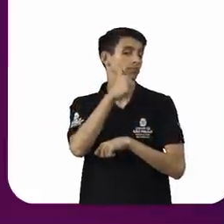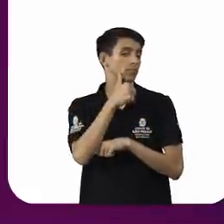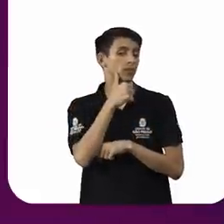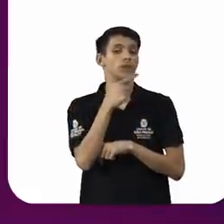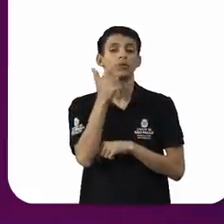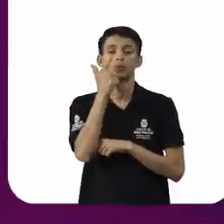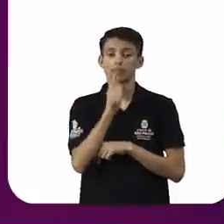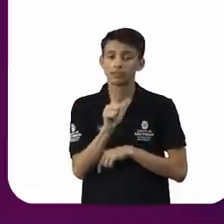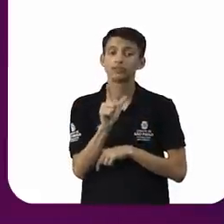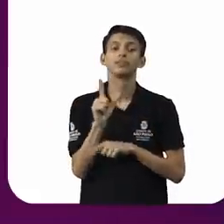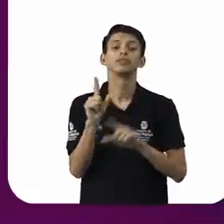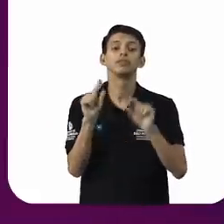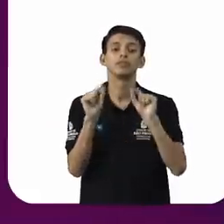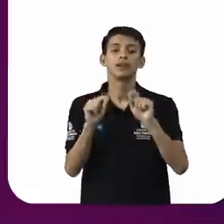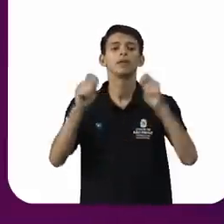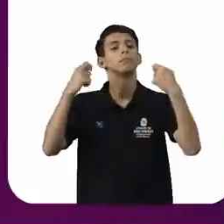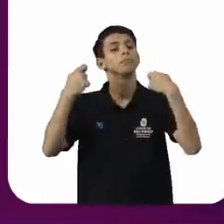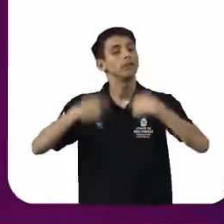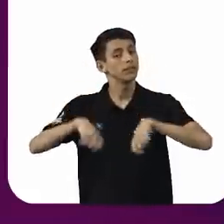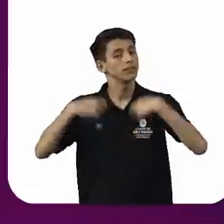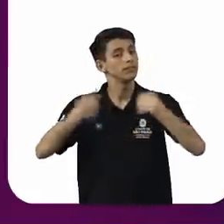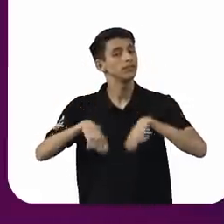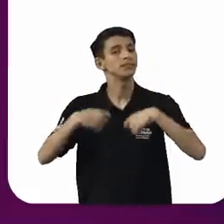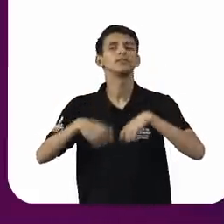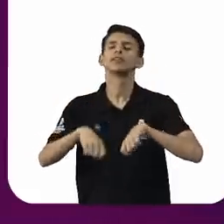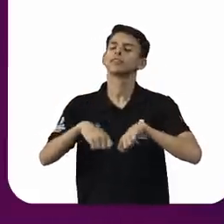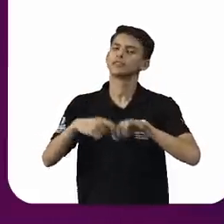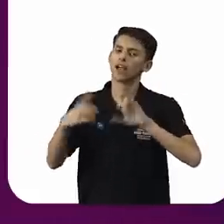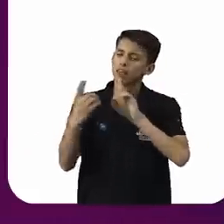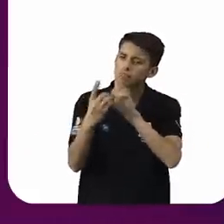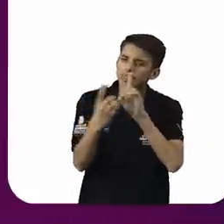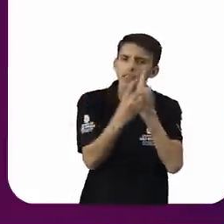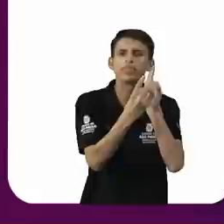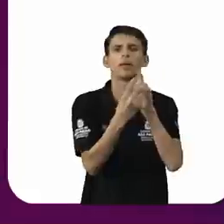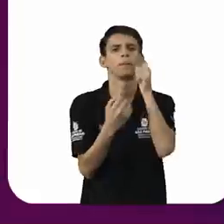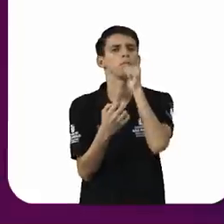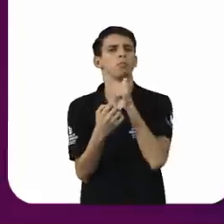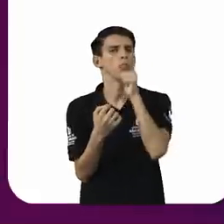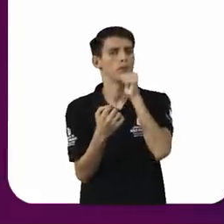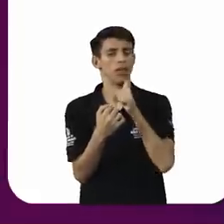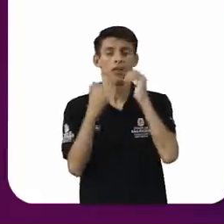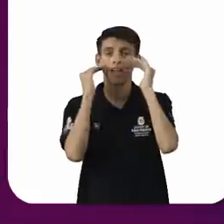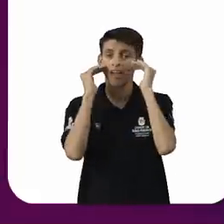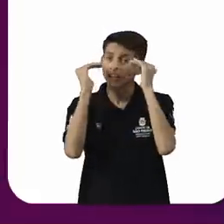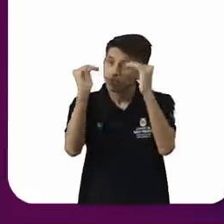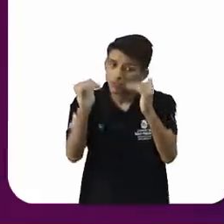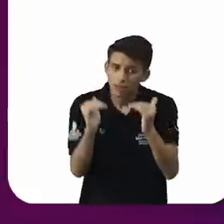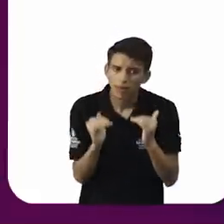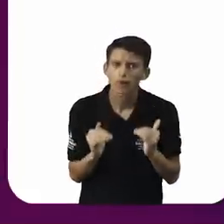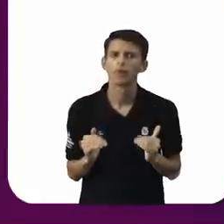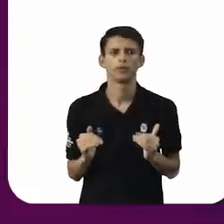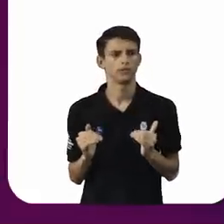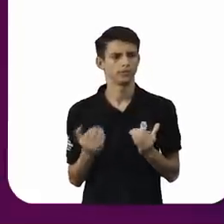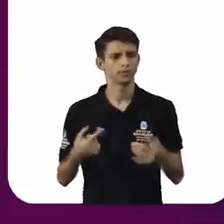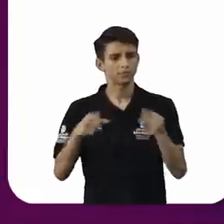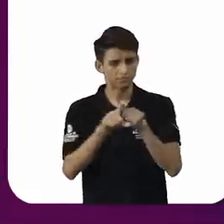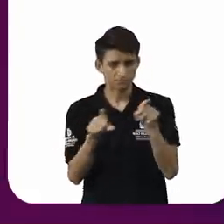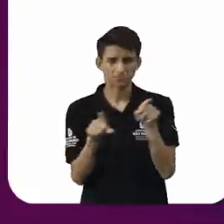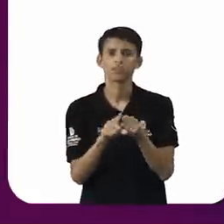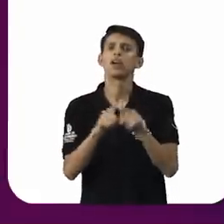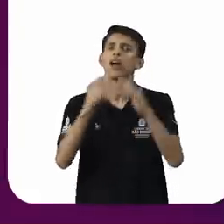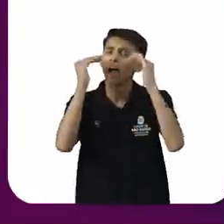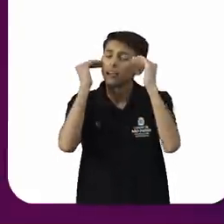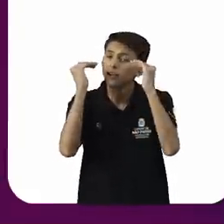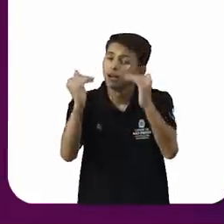preciso ouvir as mulheres ouvir as mulheres respeitosamente considerar a opinião das mulheres é preciso que as